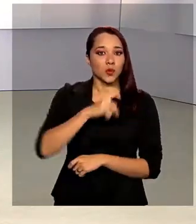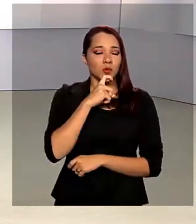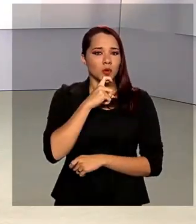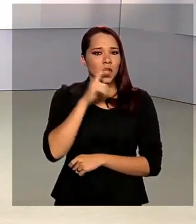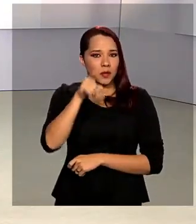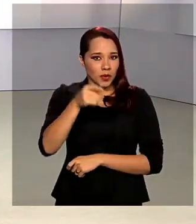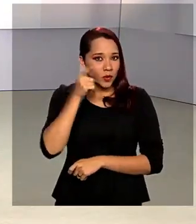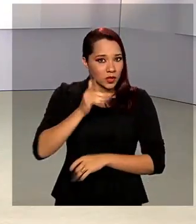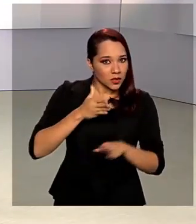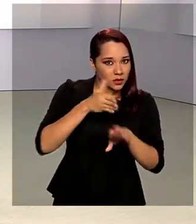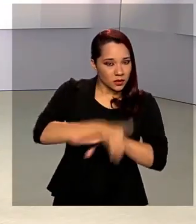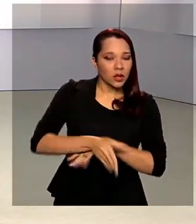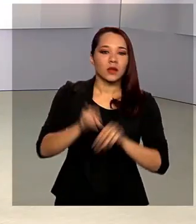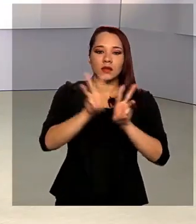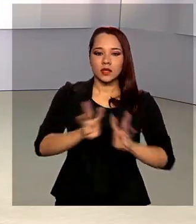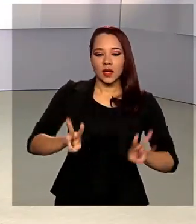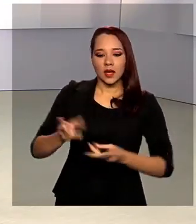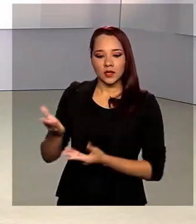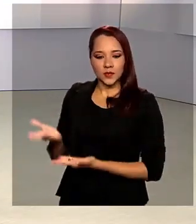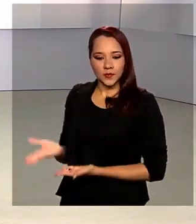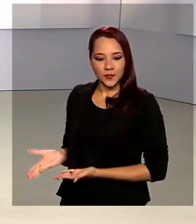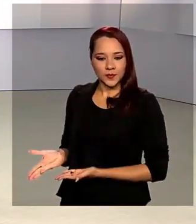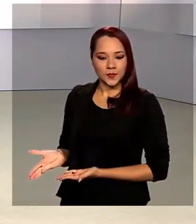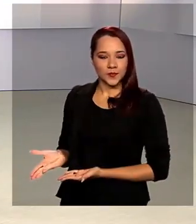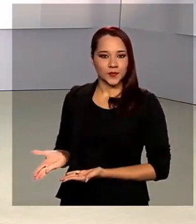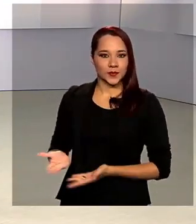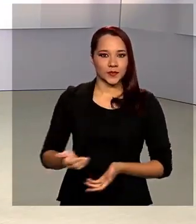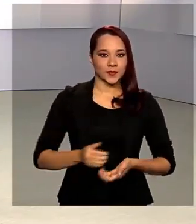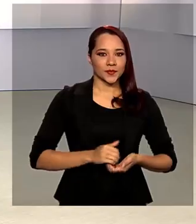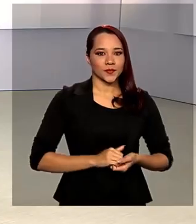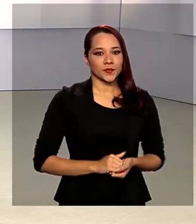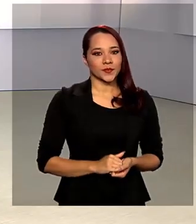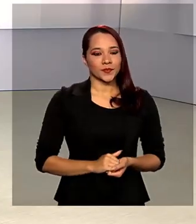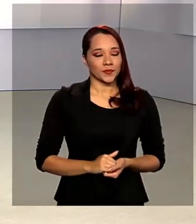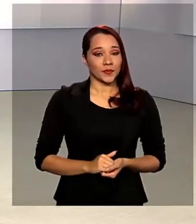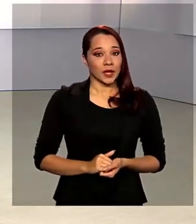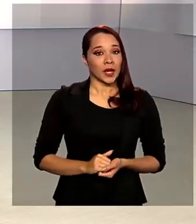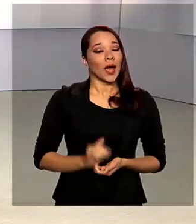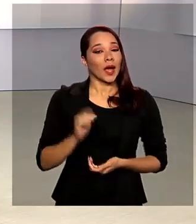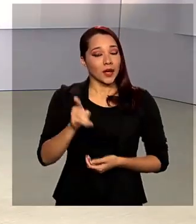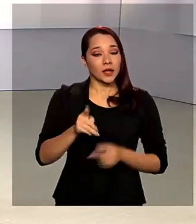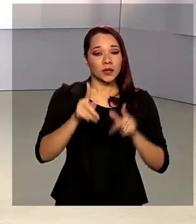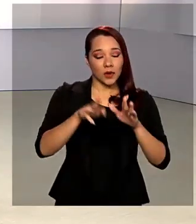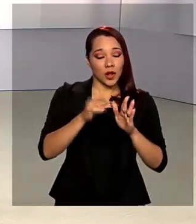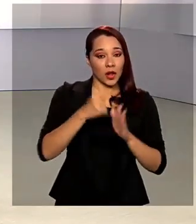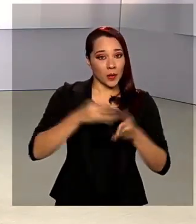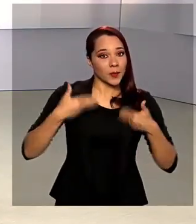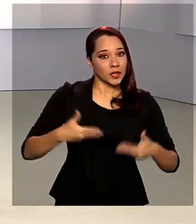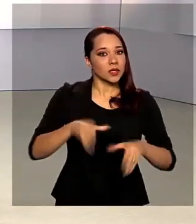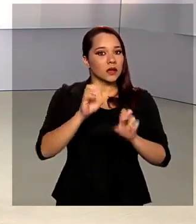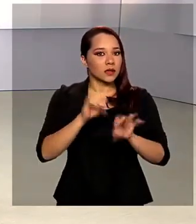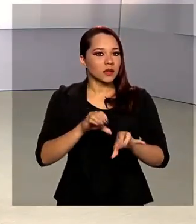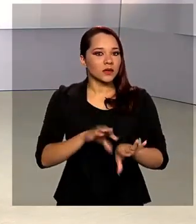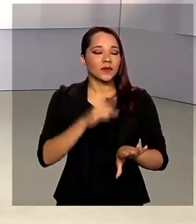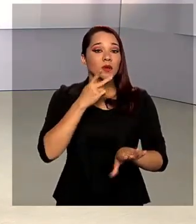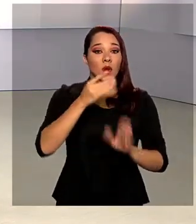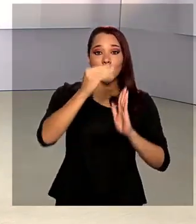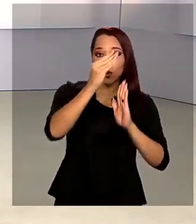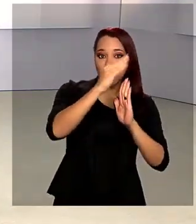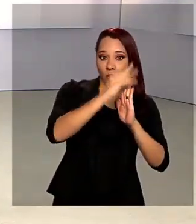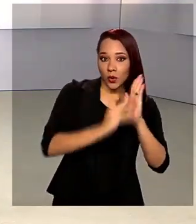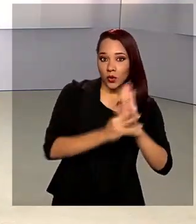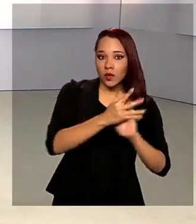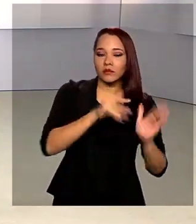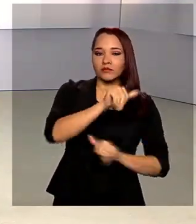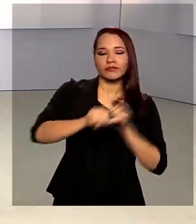Para participar, basta acessar o site fies.mec.gov.br. De acordo com o Ministério da Educação, o cronograma